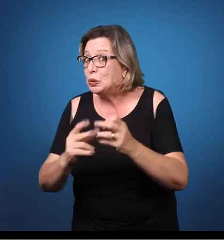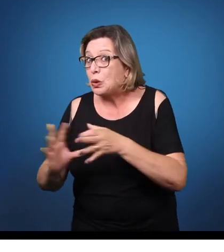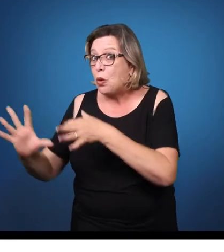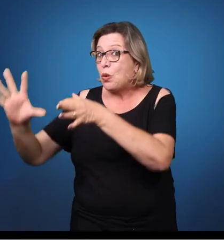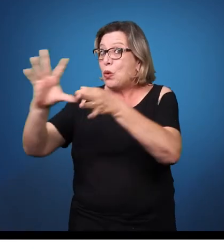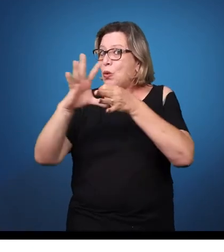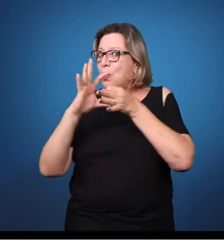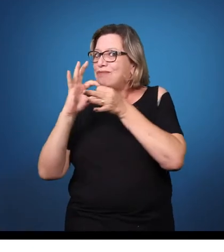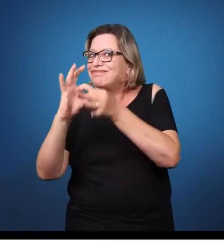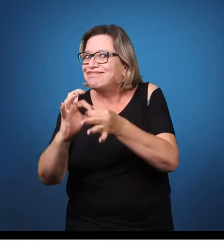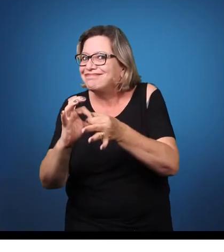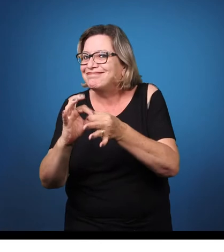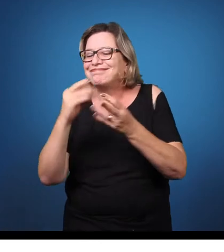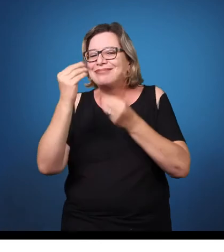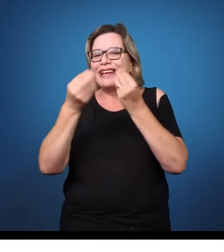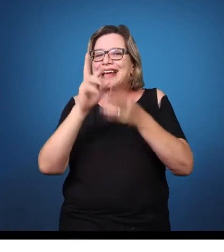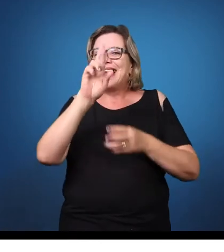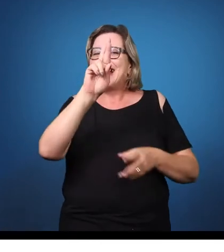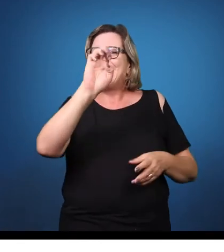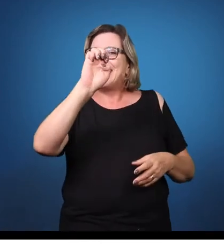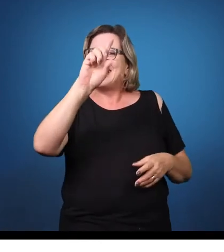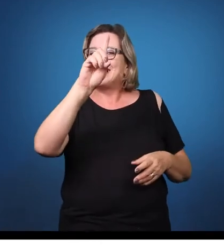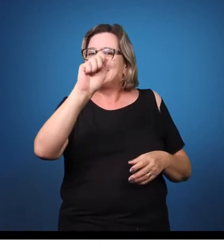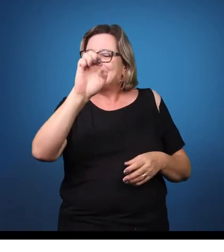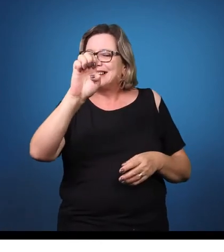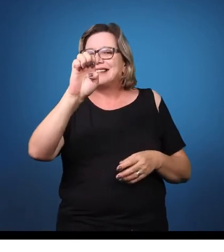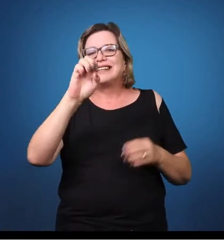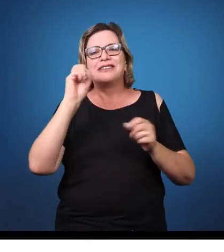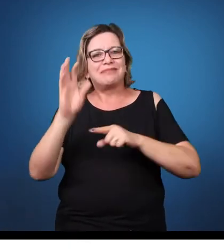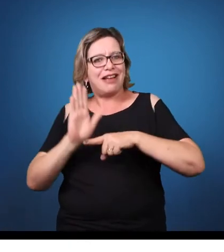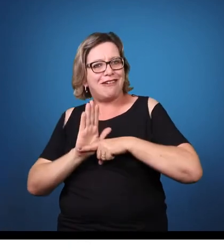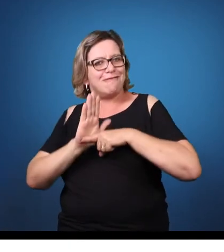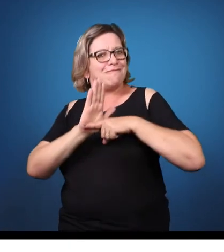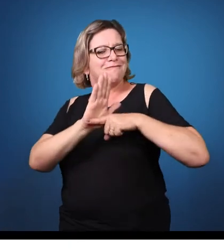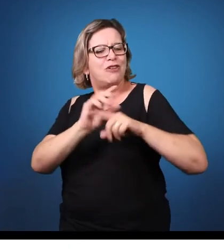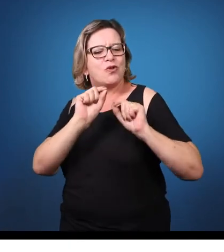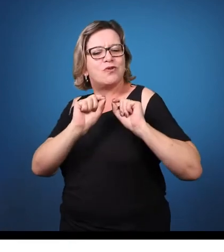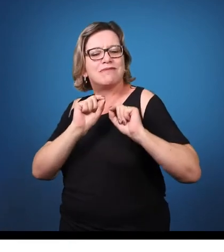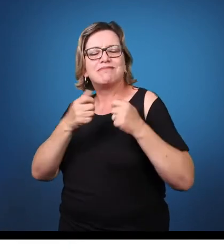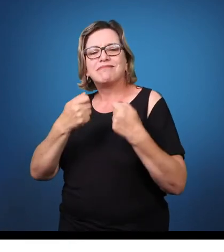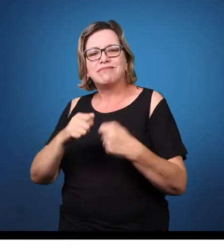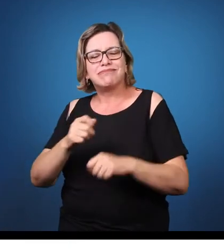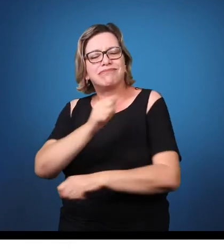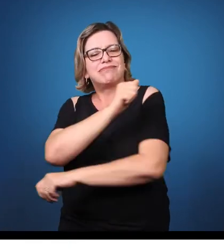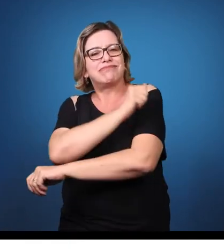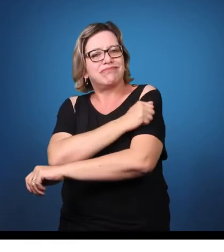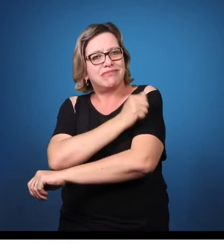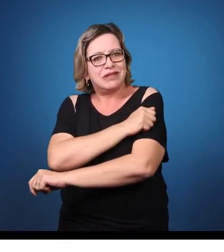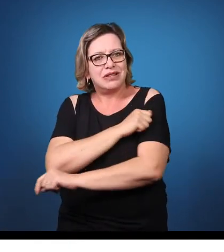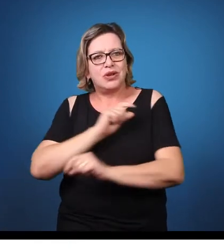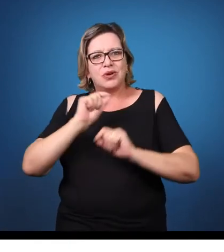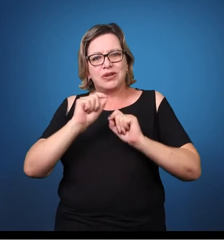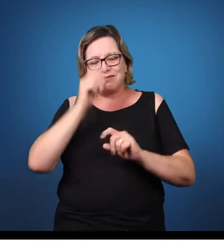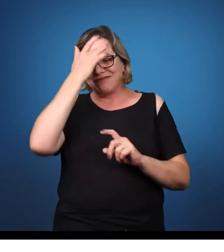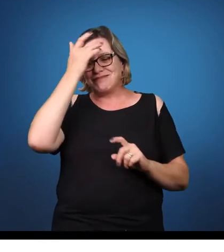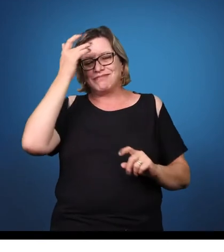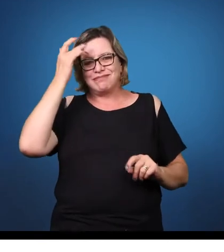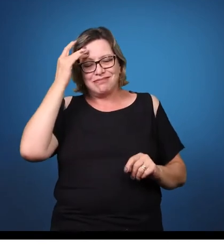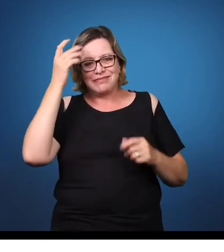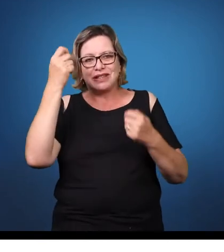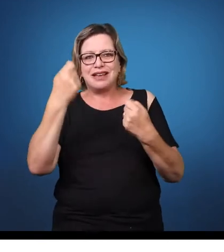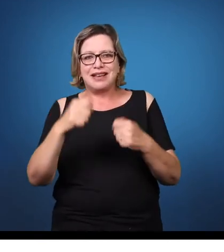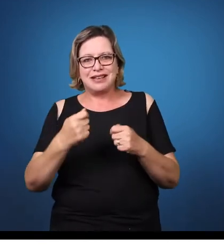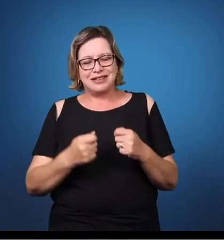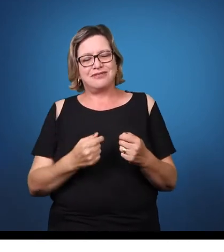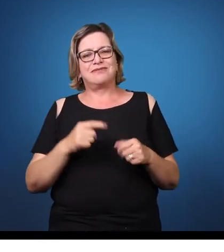compartilhar os seus conhecimentos conosco. Agradeço a sua presença novamente. Este, pessoal, foi mais um episódio da nossa série Inclusão e